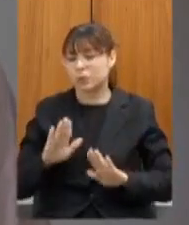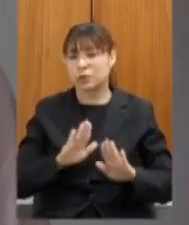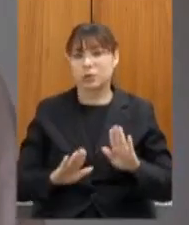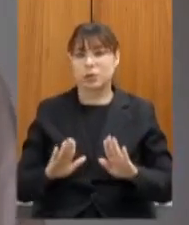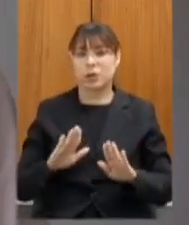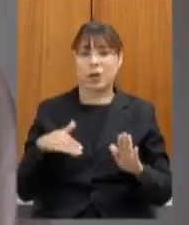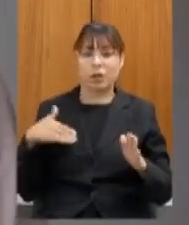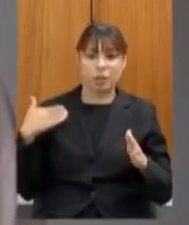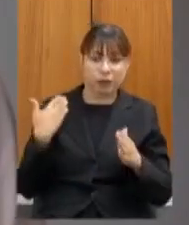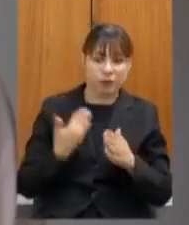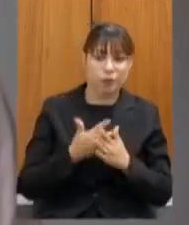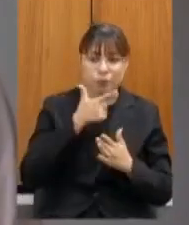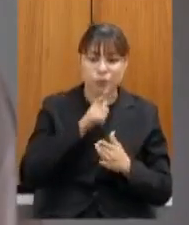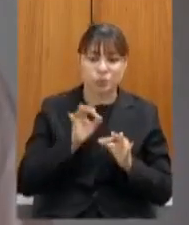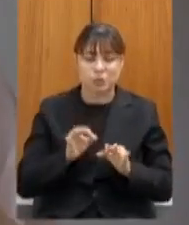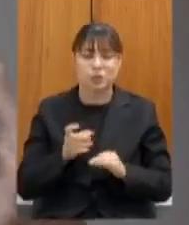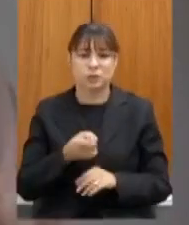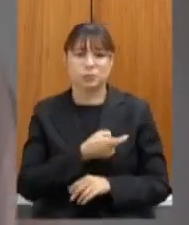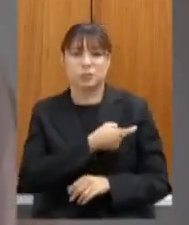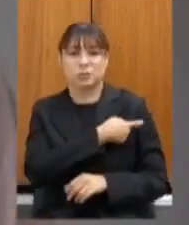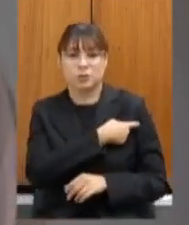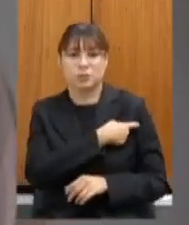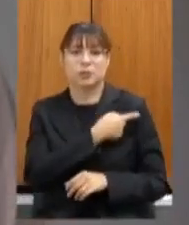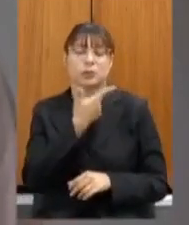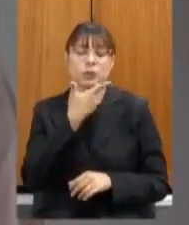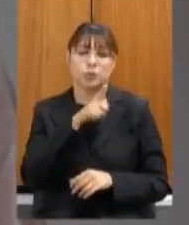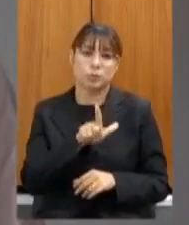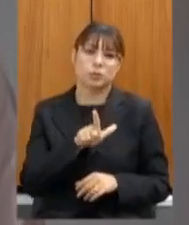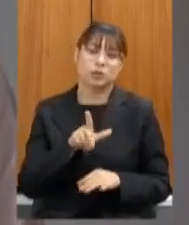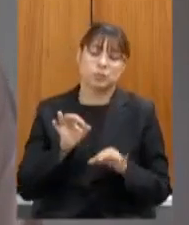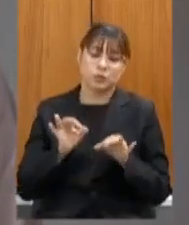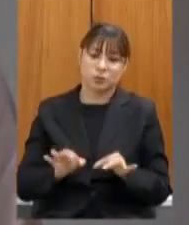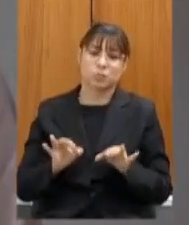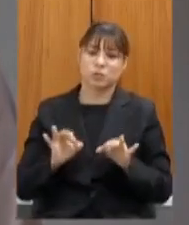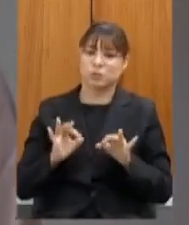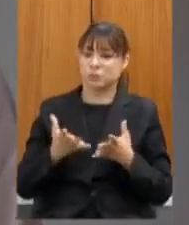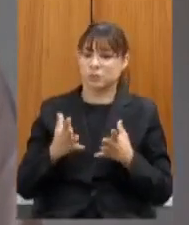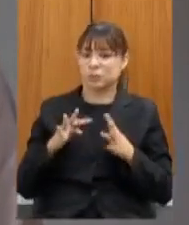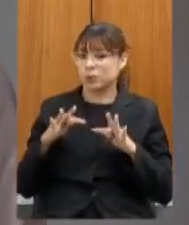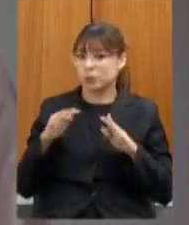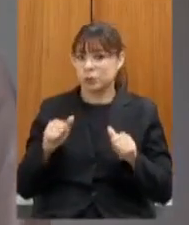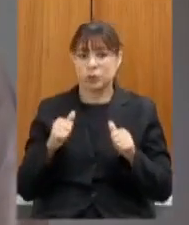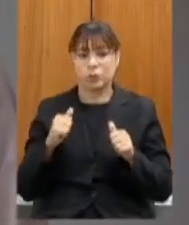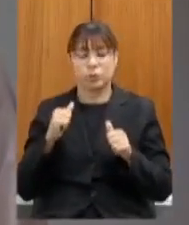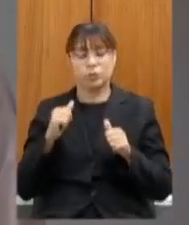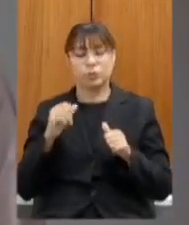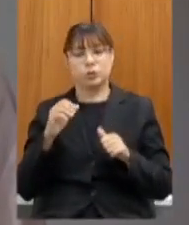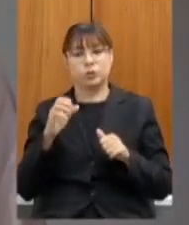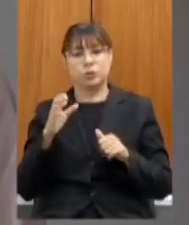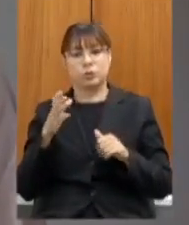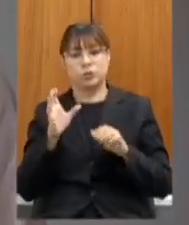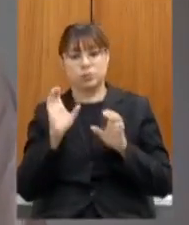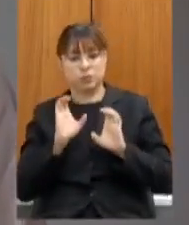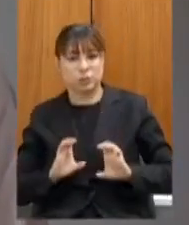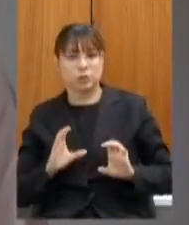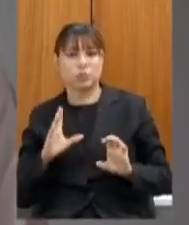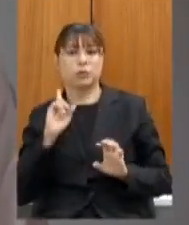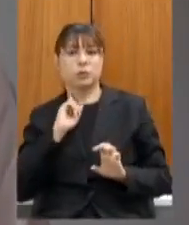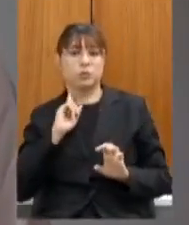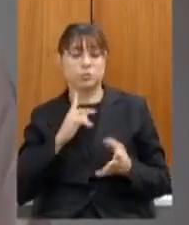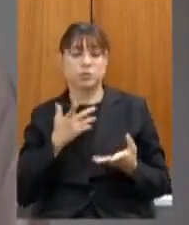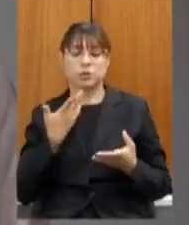chegada da vacina e a garantia da efetiva distribuição para todos os cidadãos em Minas então é importante que a gente